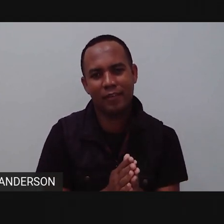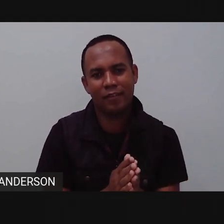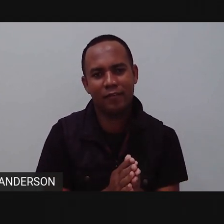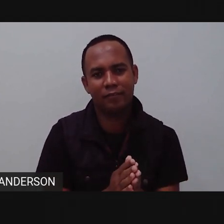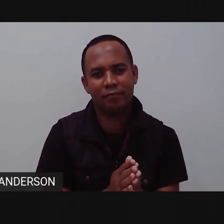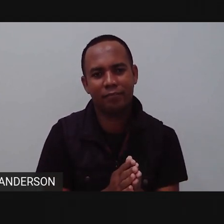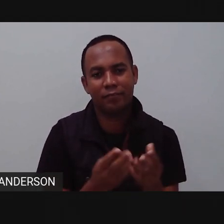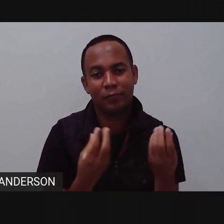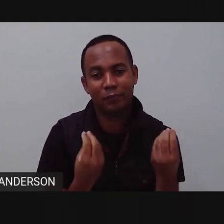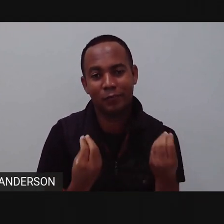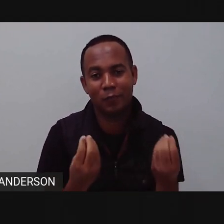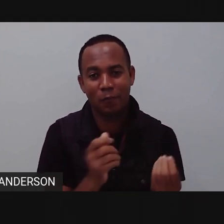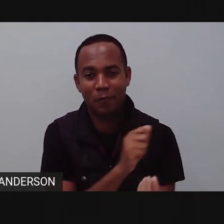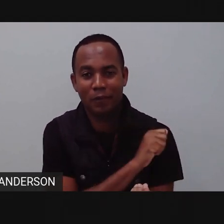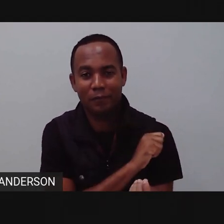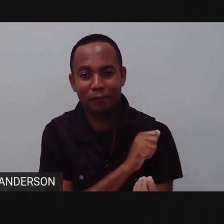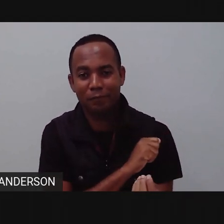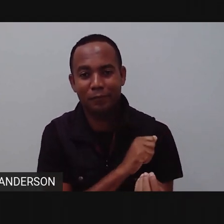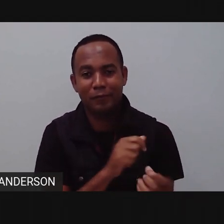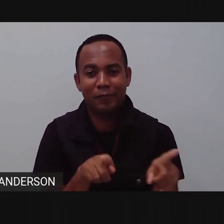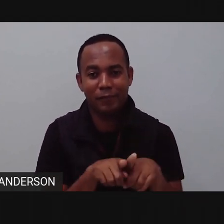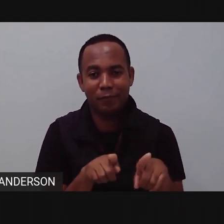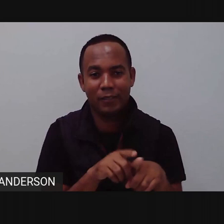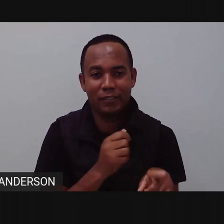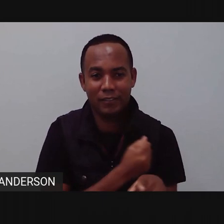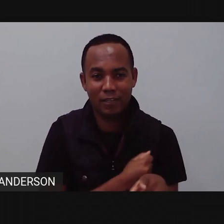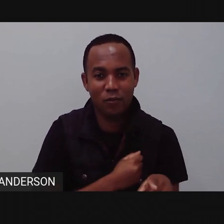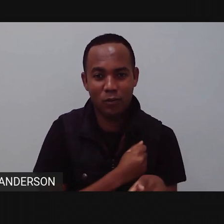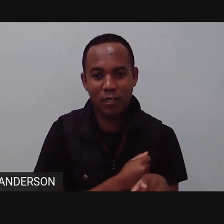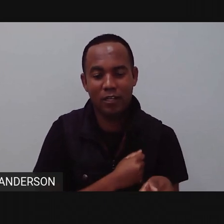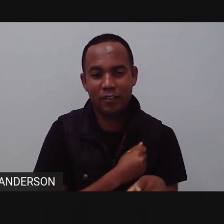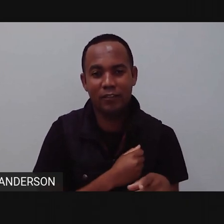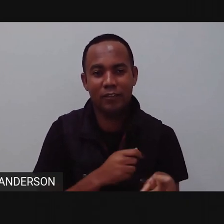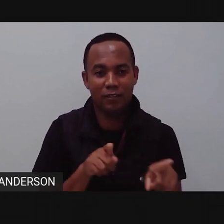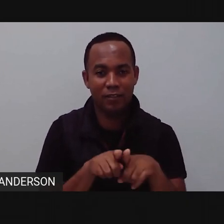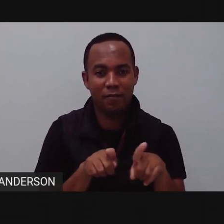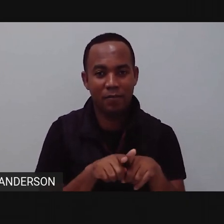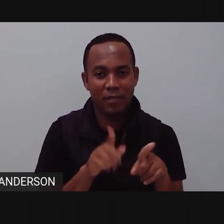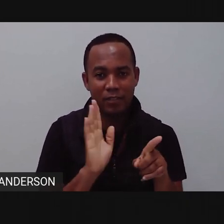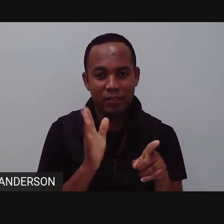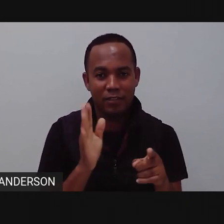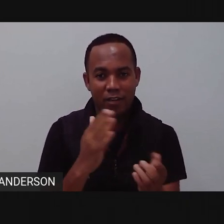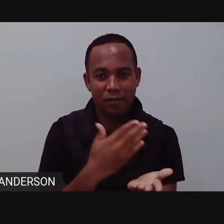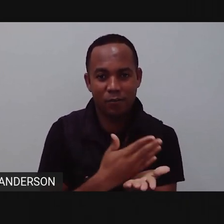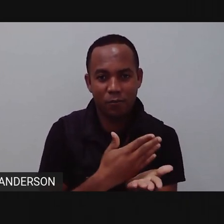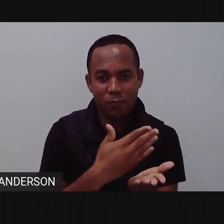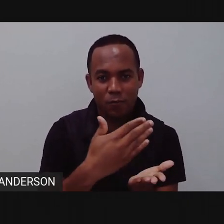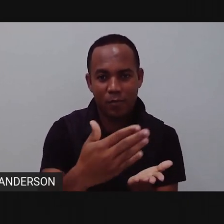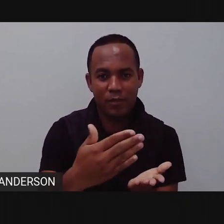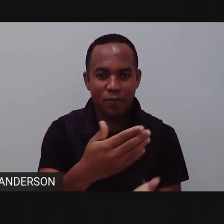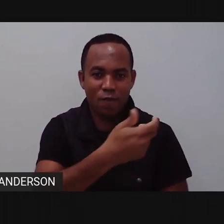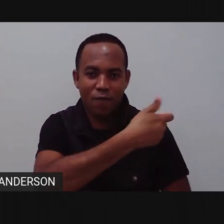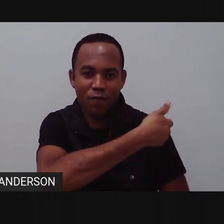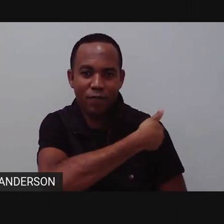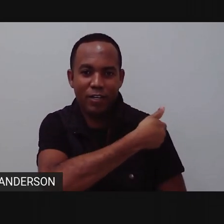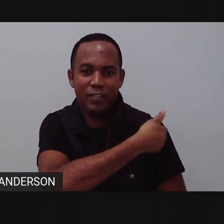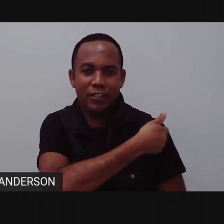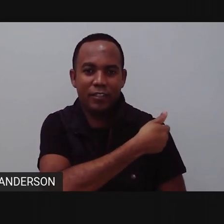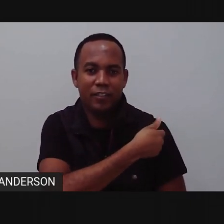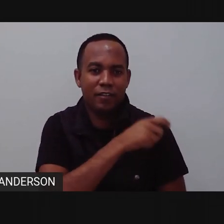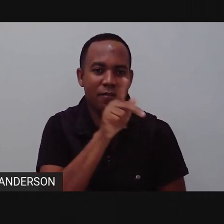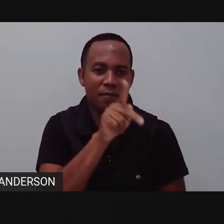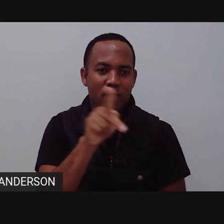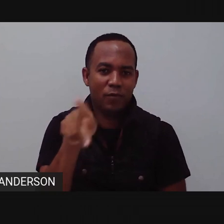esse distanciamento agora é importante, né? Já estamos começando aí com a vacinação dos profissionais de educação.